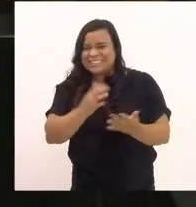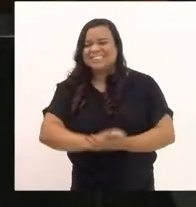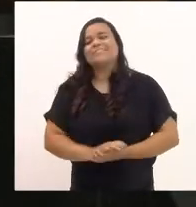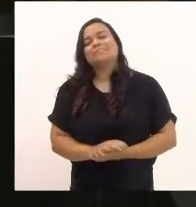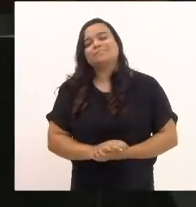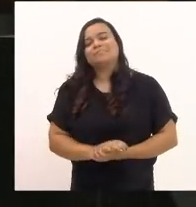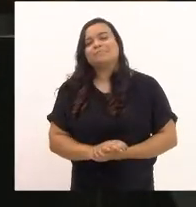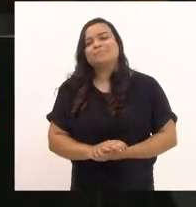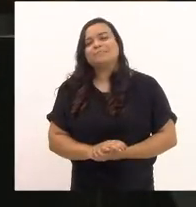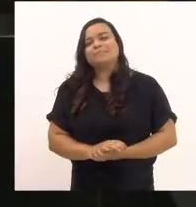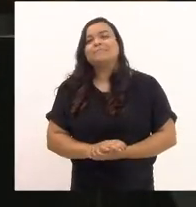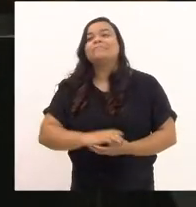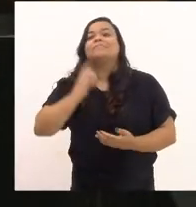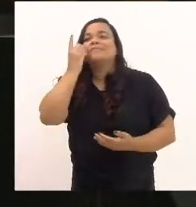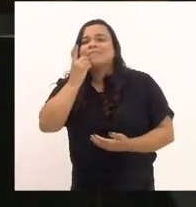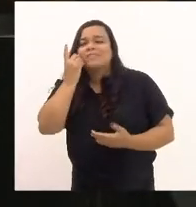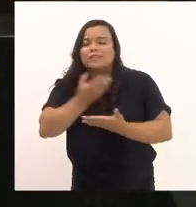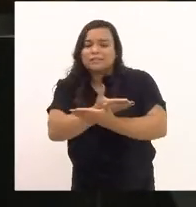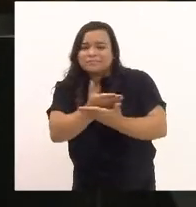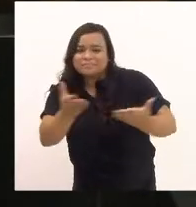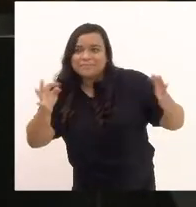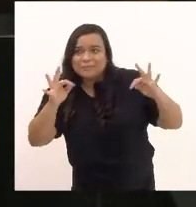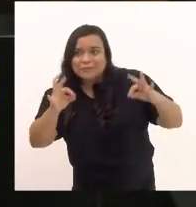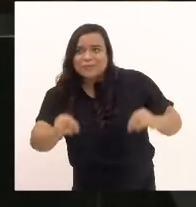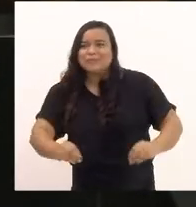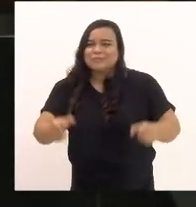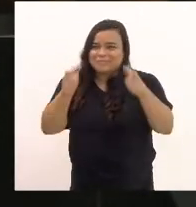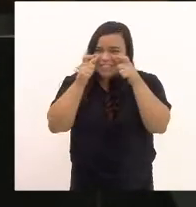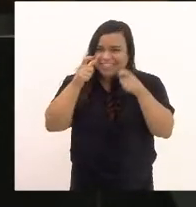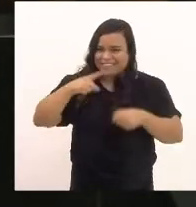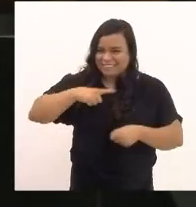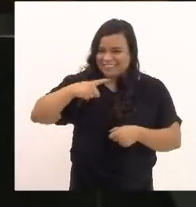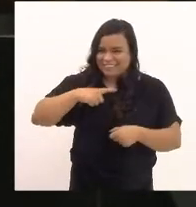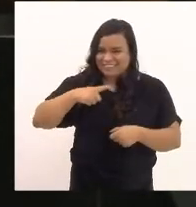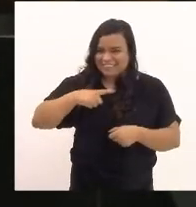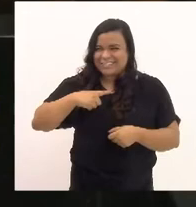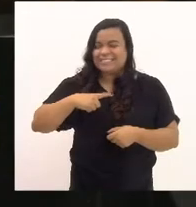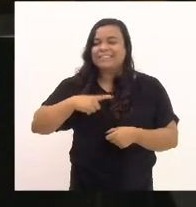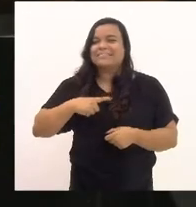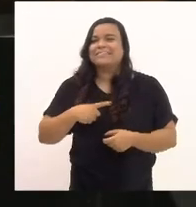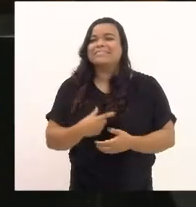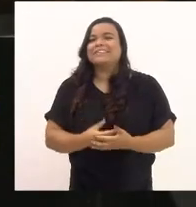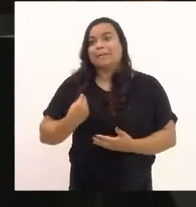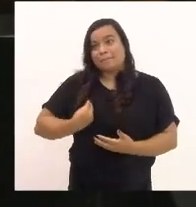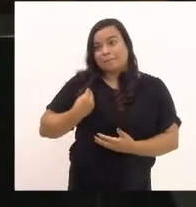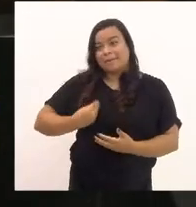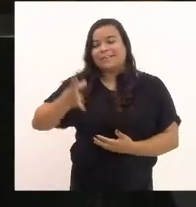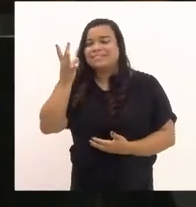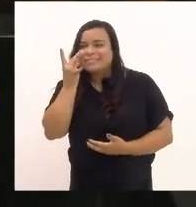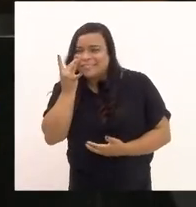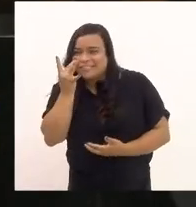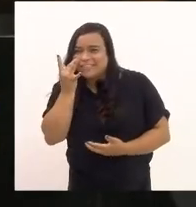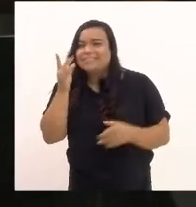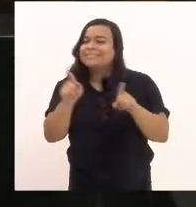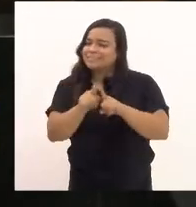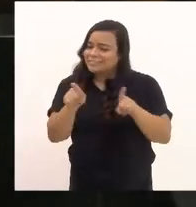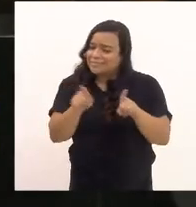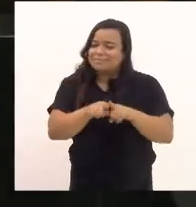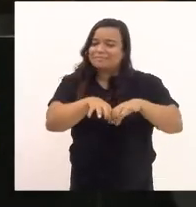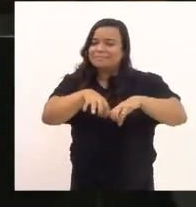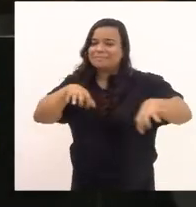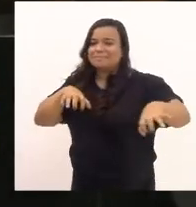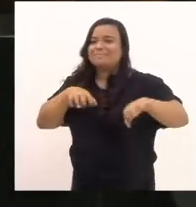senhores deputados que nos assistem de forma presencial e remota,